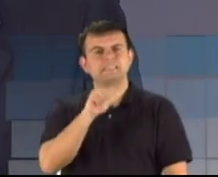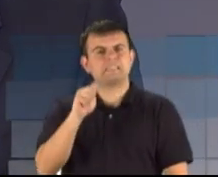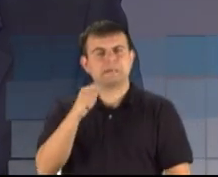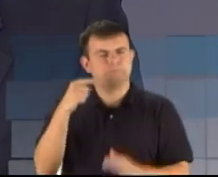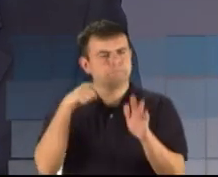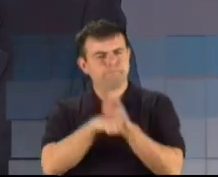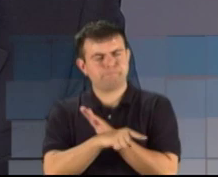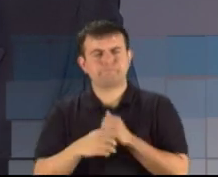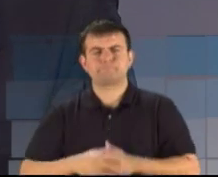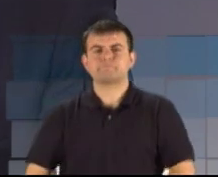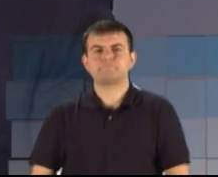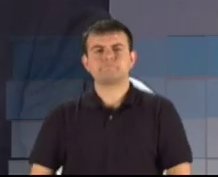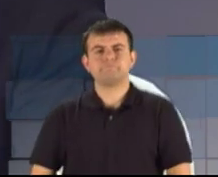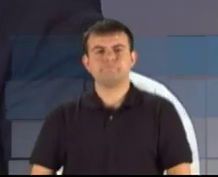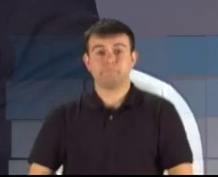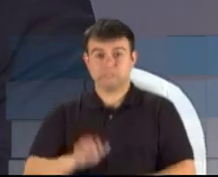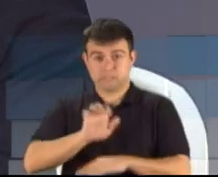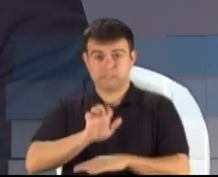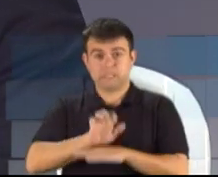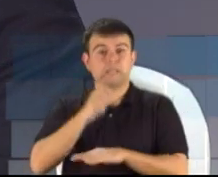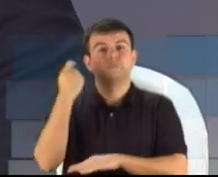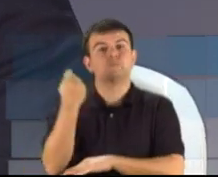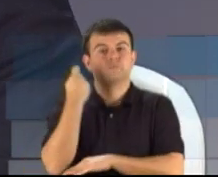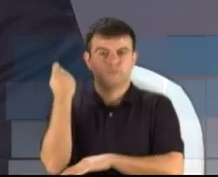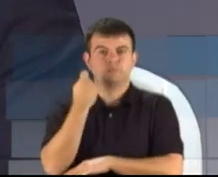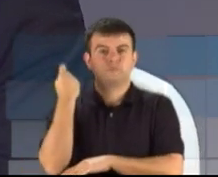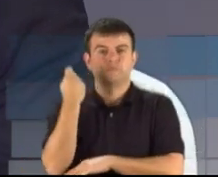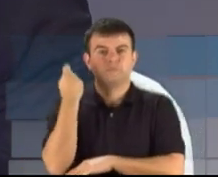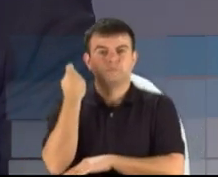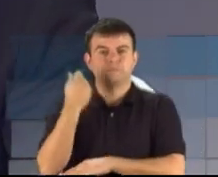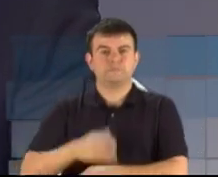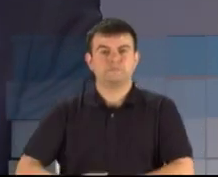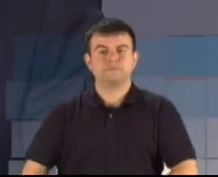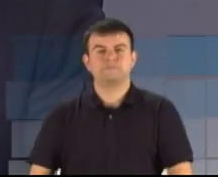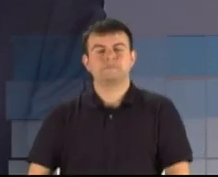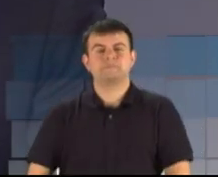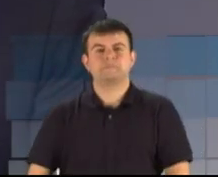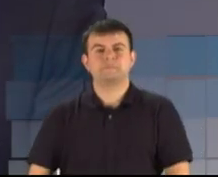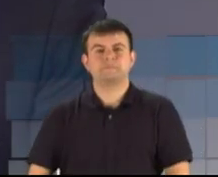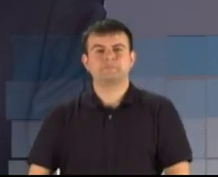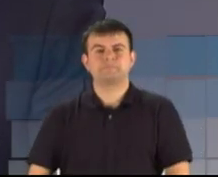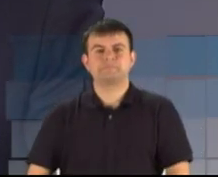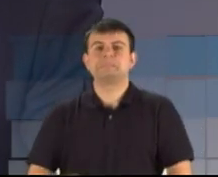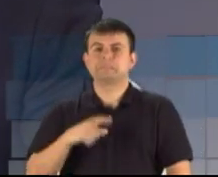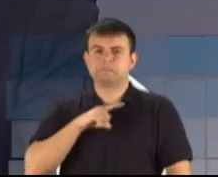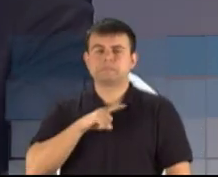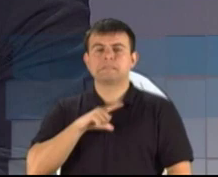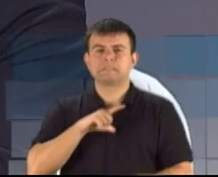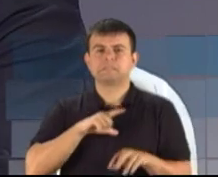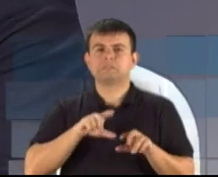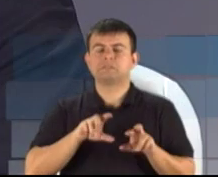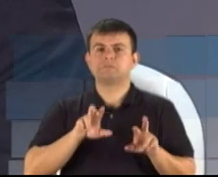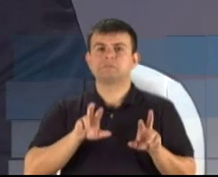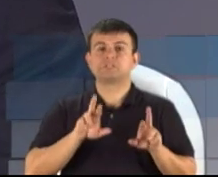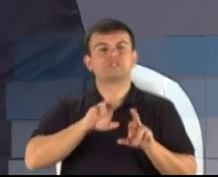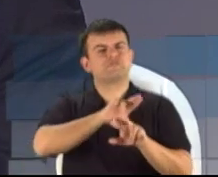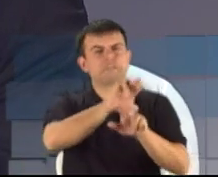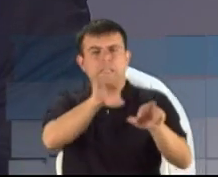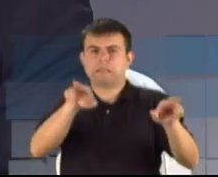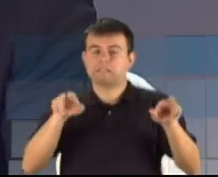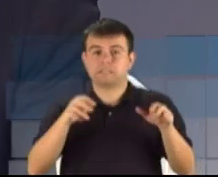Cassiá, o estado do Rio Grande do Sul tem muitas diferenças de regiões,